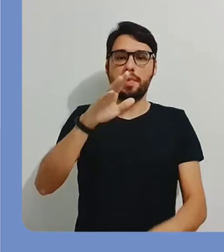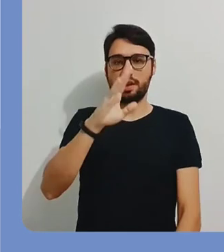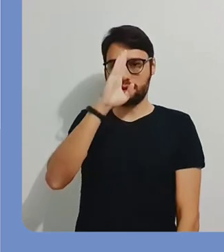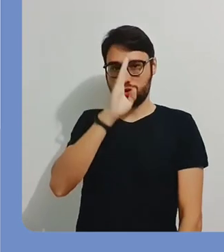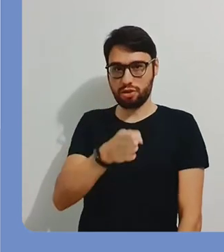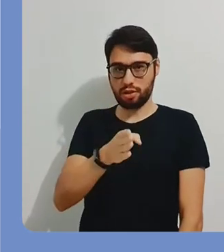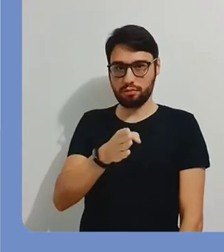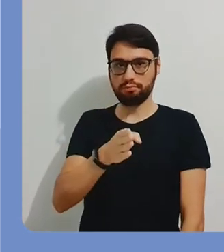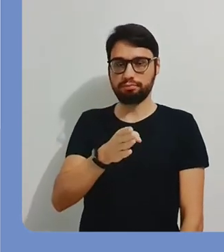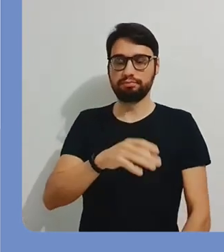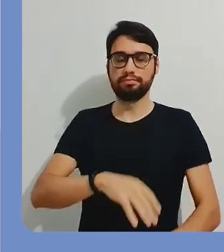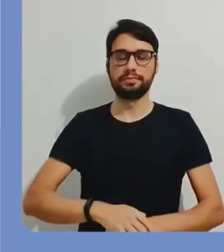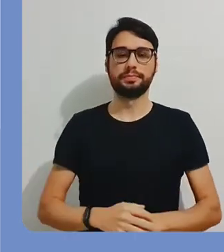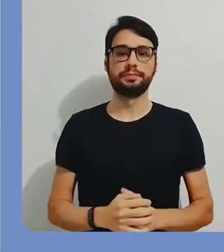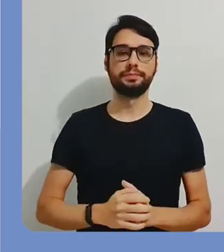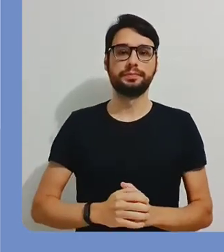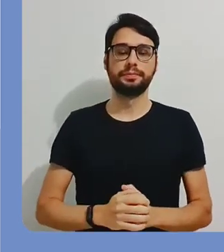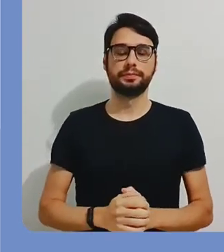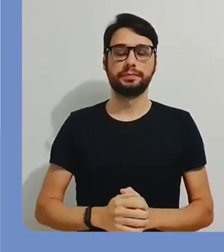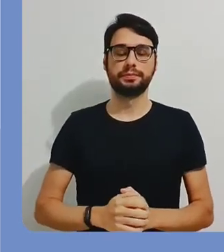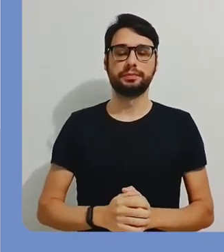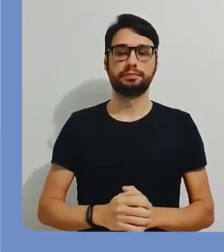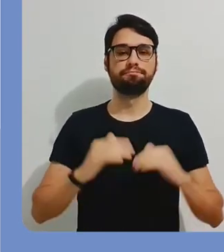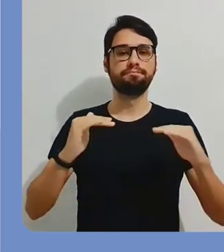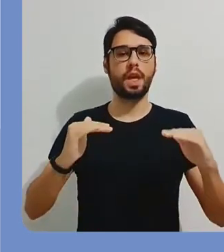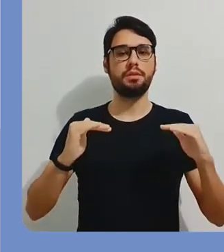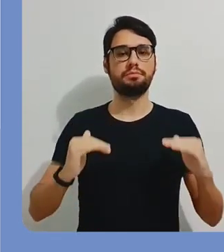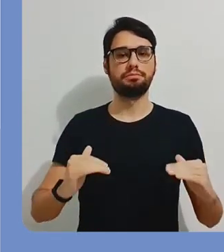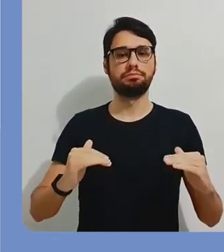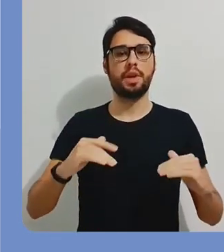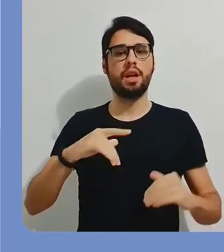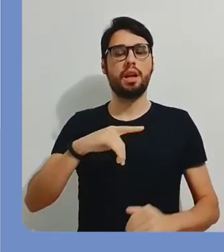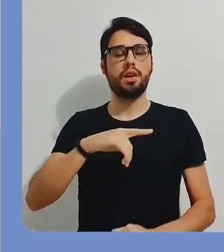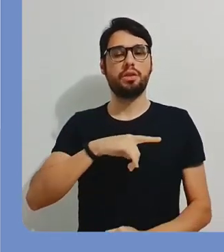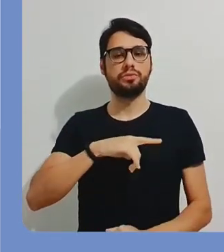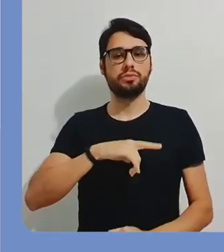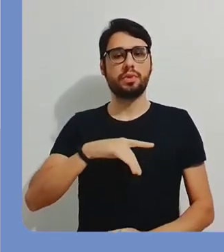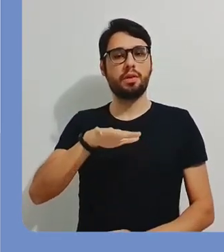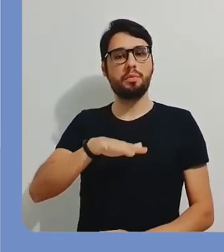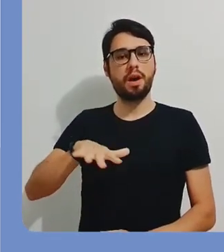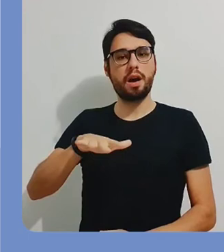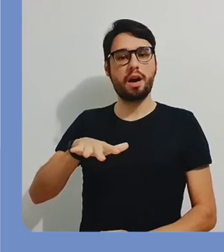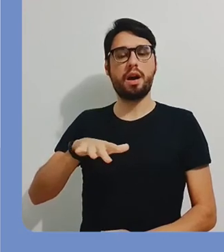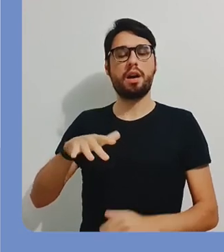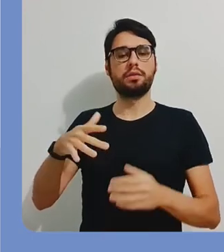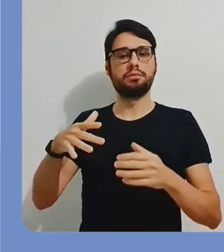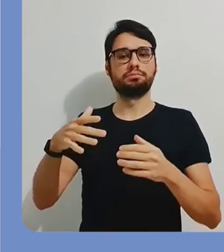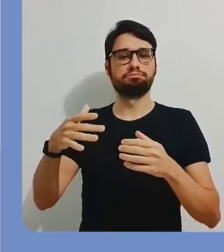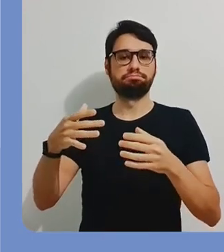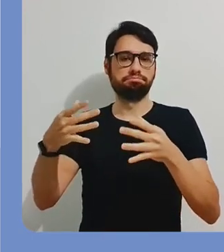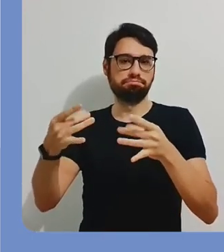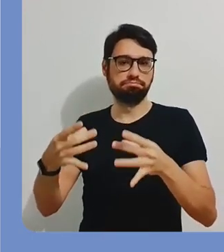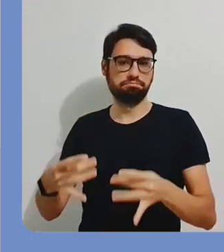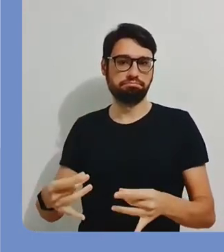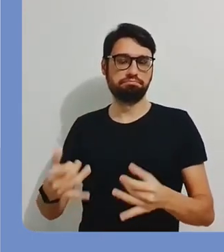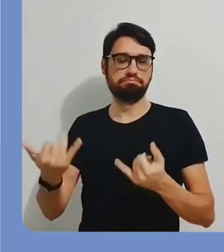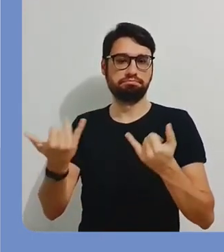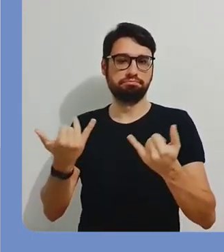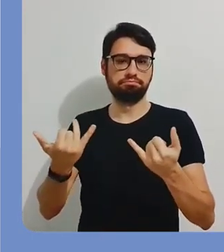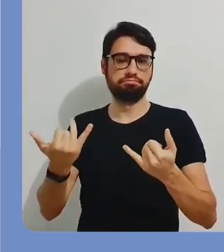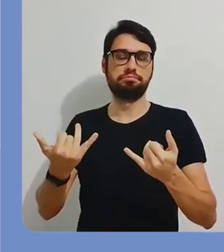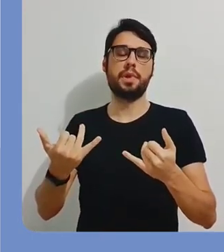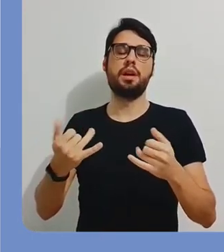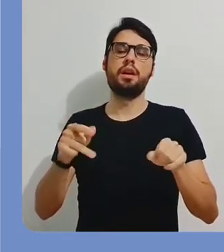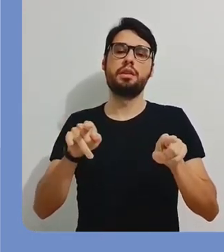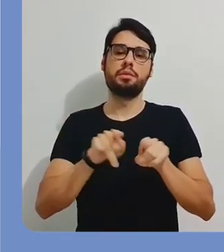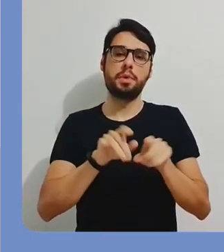que vai ser como se fosse uma abreviação desse nome que você informou no campo anterior. Abaixo, você tem um espaço para